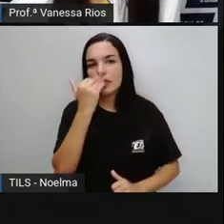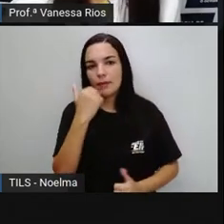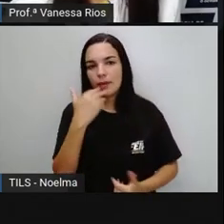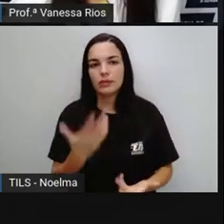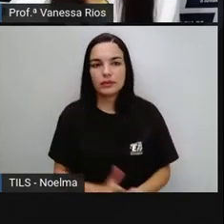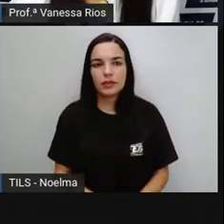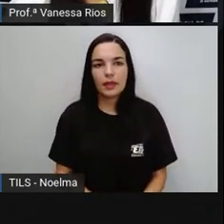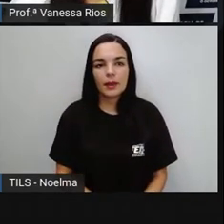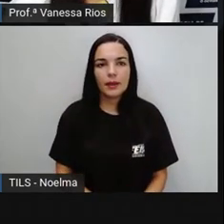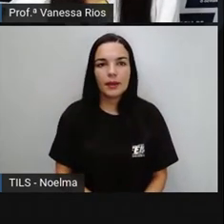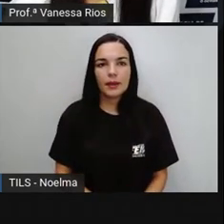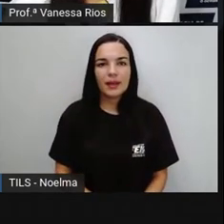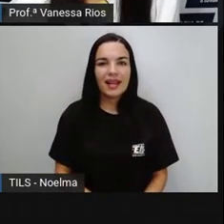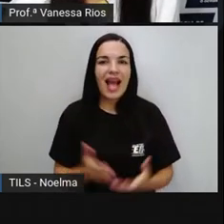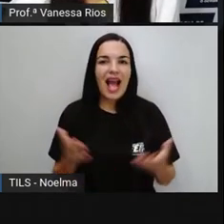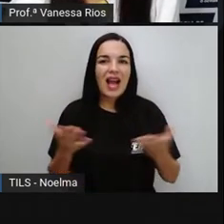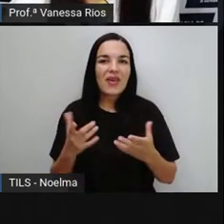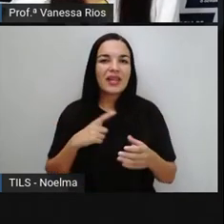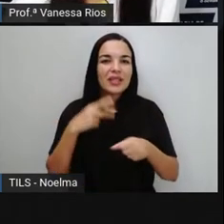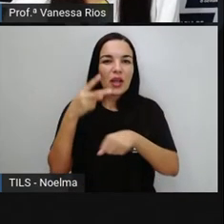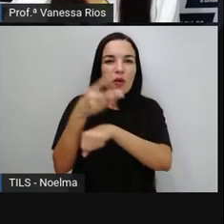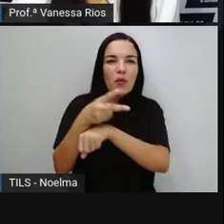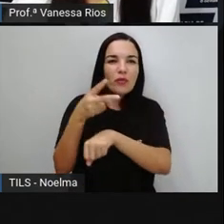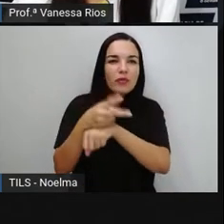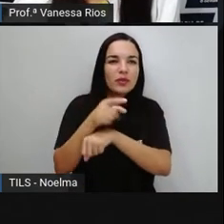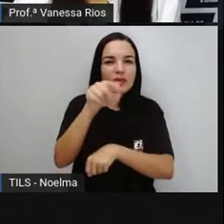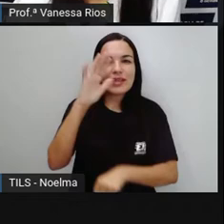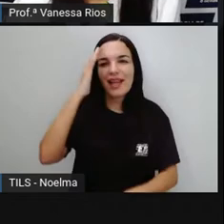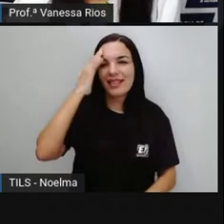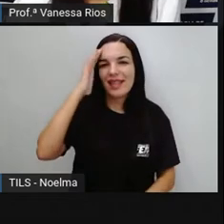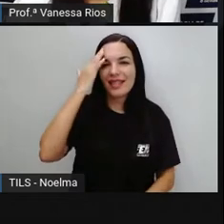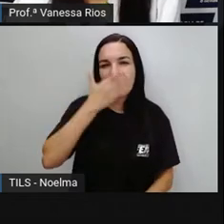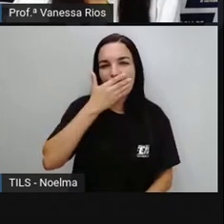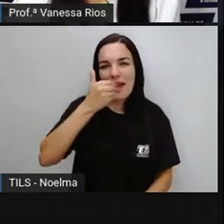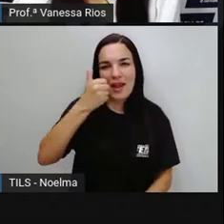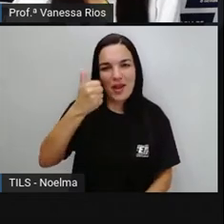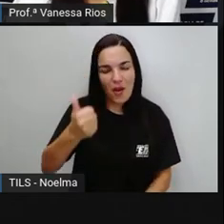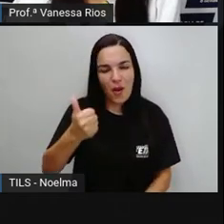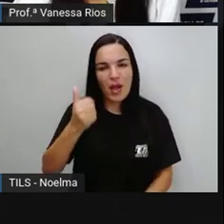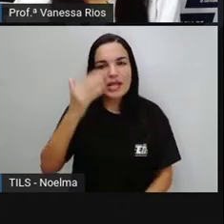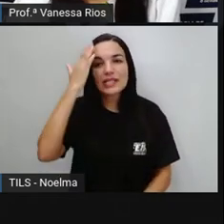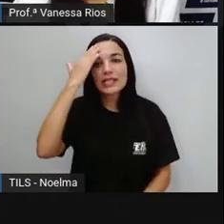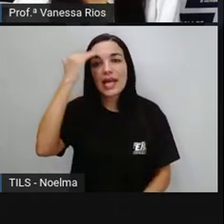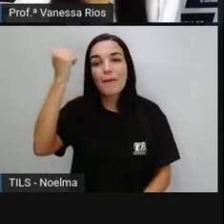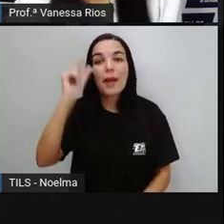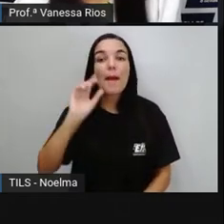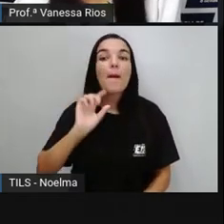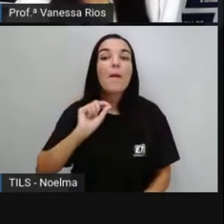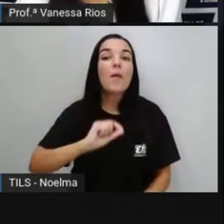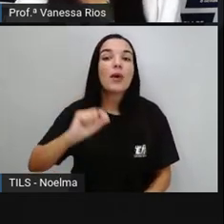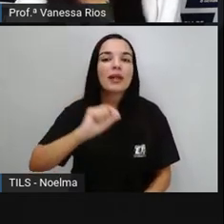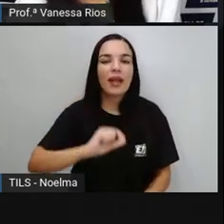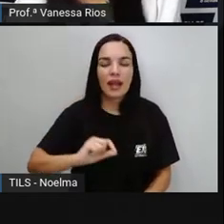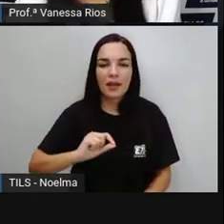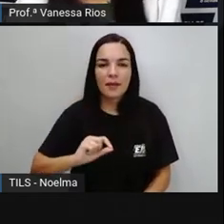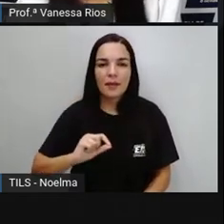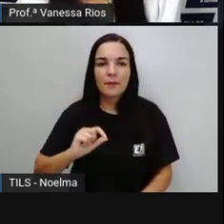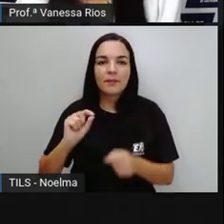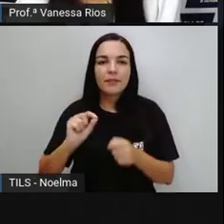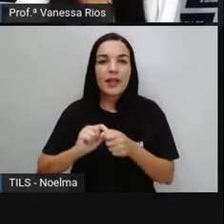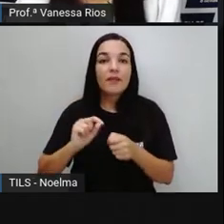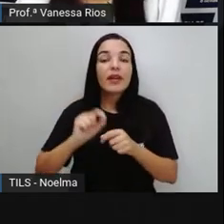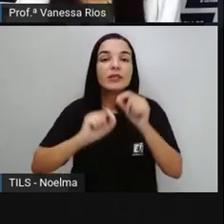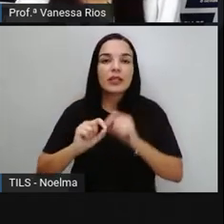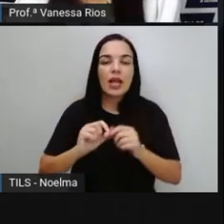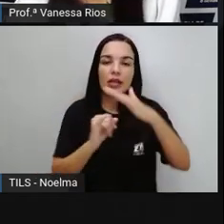E aí A PRO traz Agora um vídeo Para a gente Entender melhor Para a gente Saber mais Um vídeo Produzido Pela